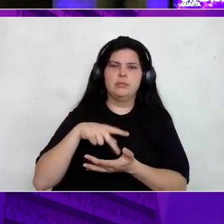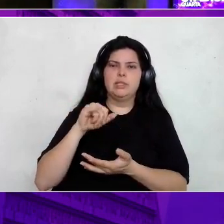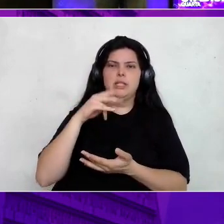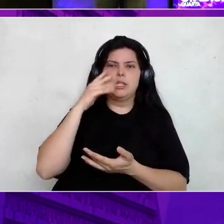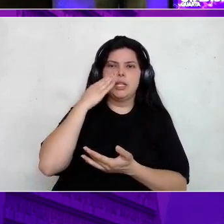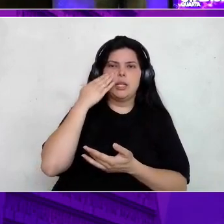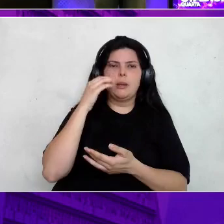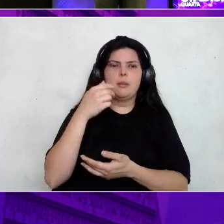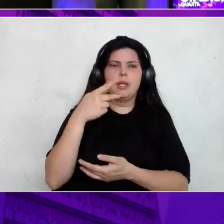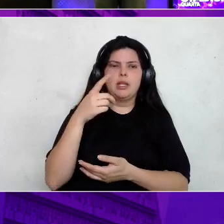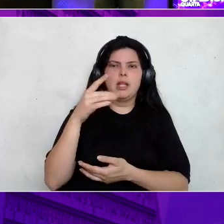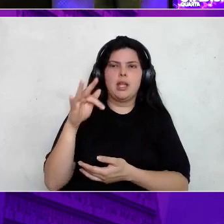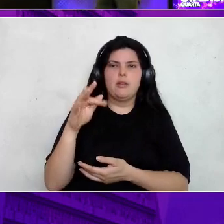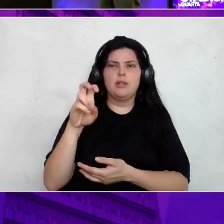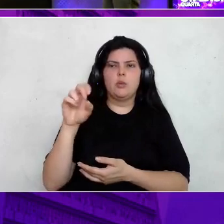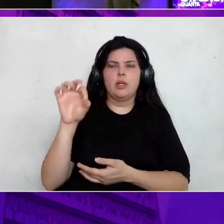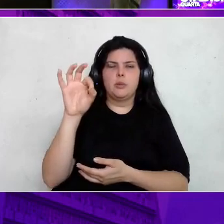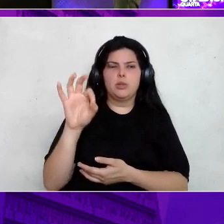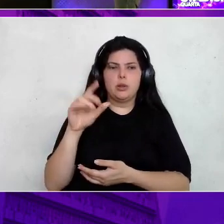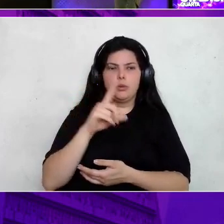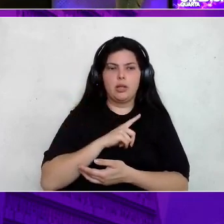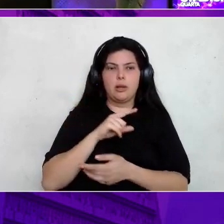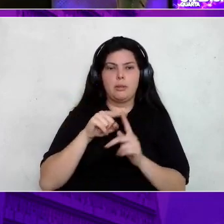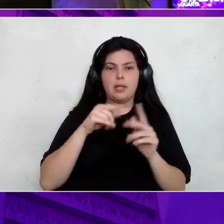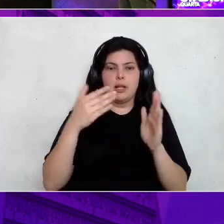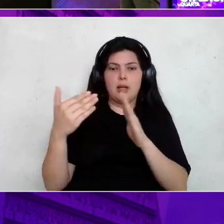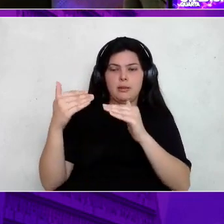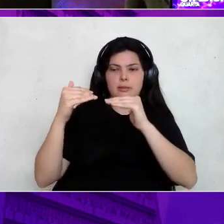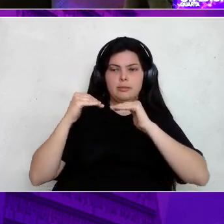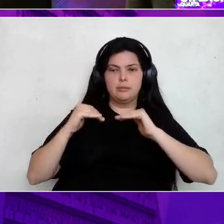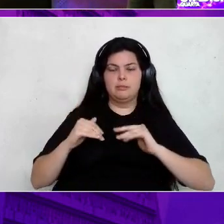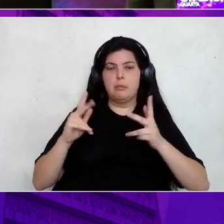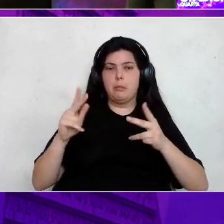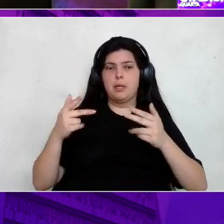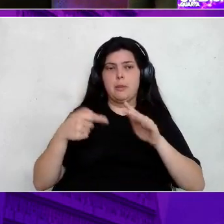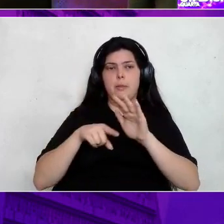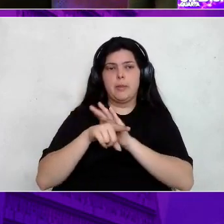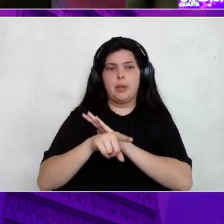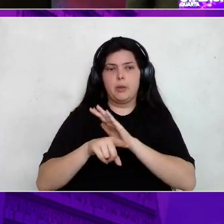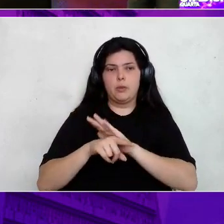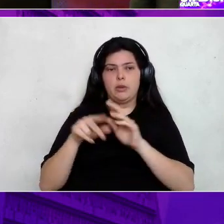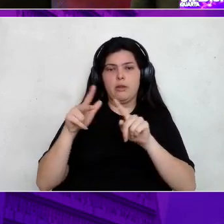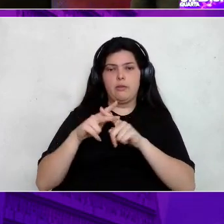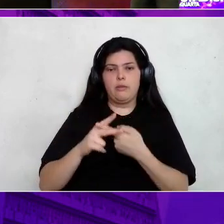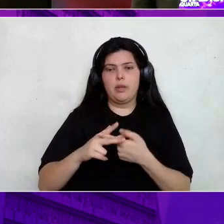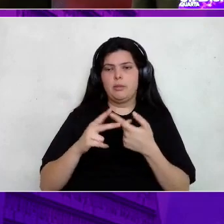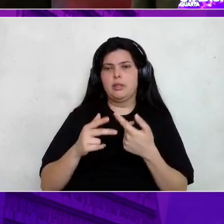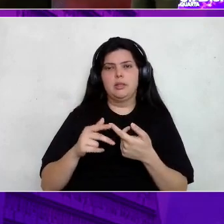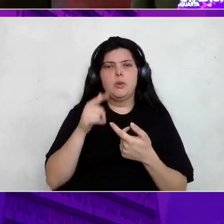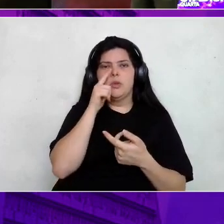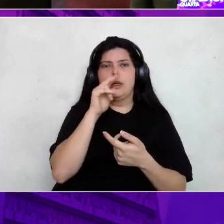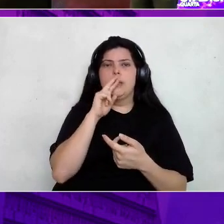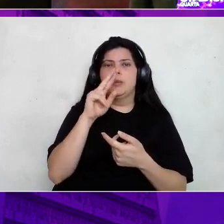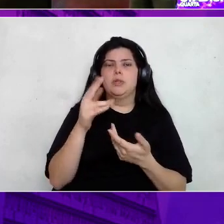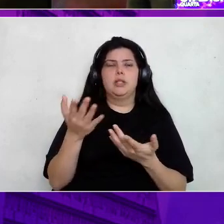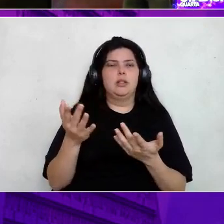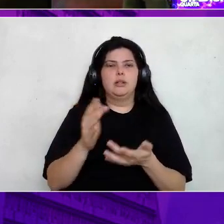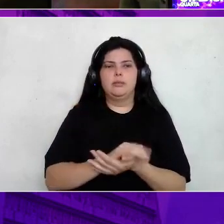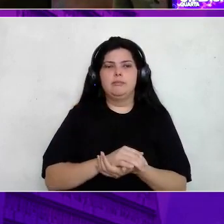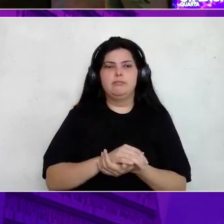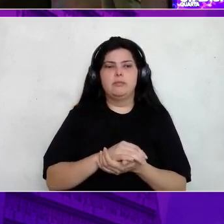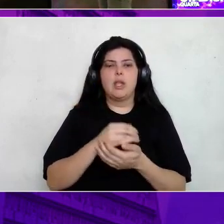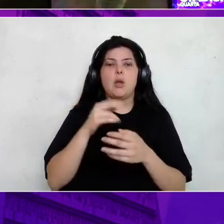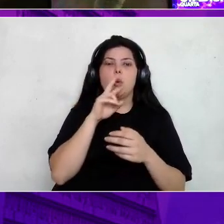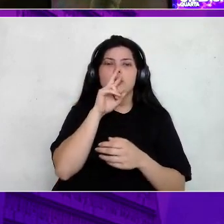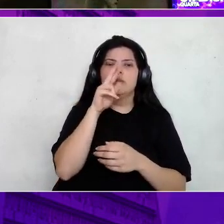50%. Mas na parte de baixo a mesma pergunta. A ferramenta consegue dar uma resposta muito mais completa. Com muito mais